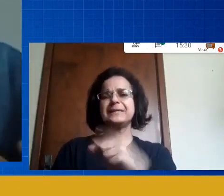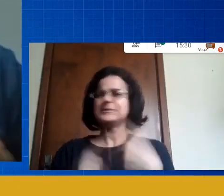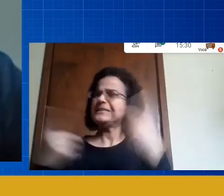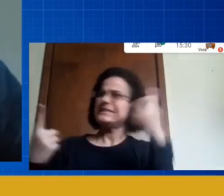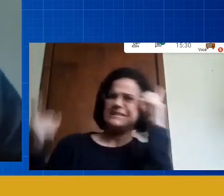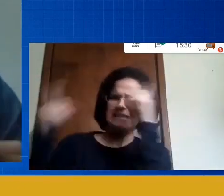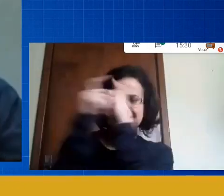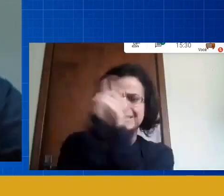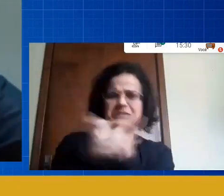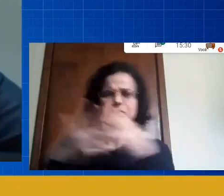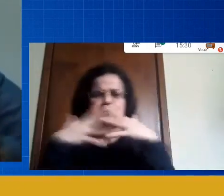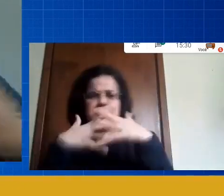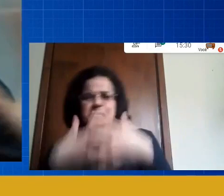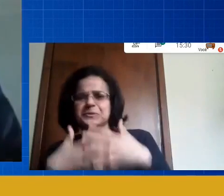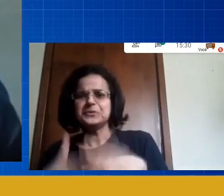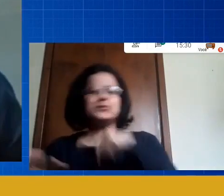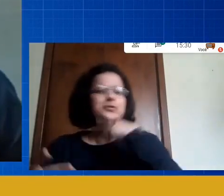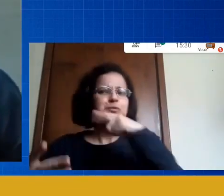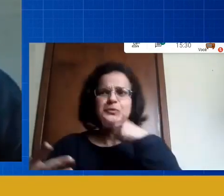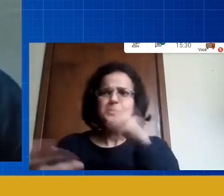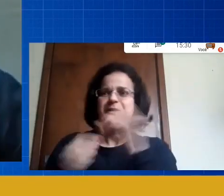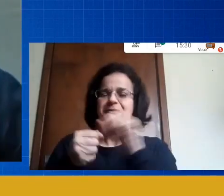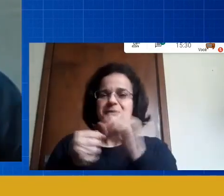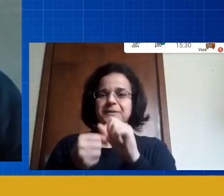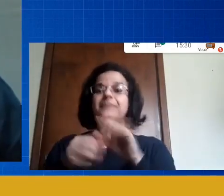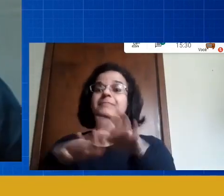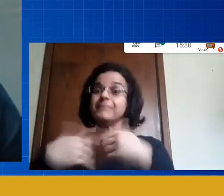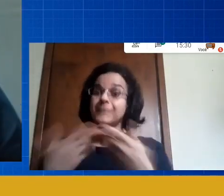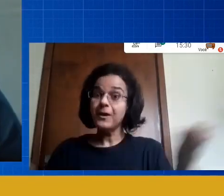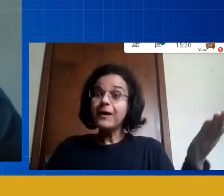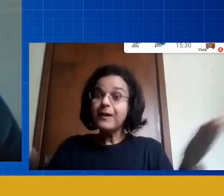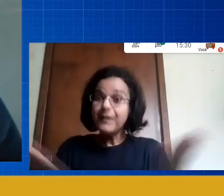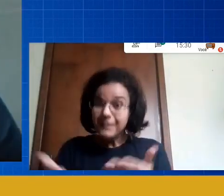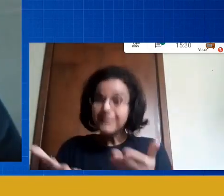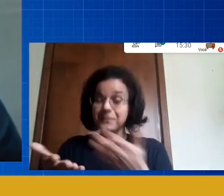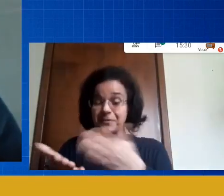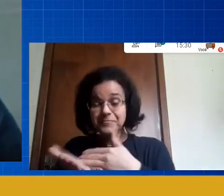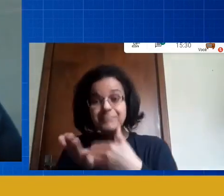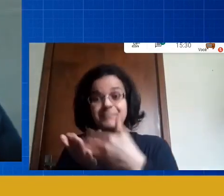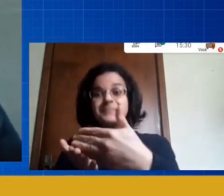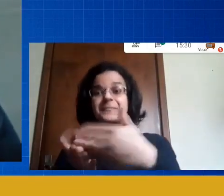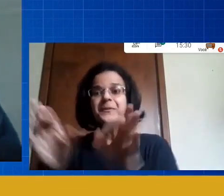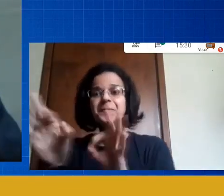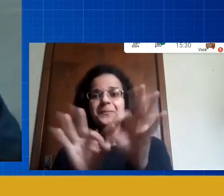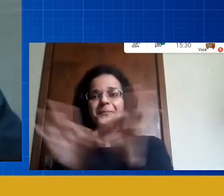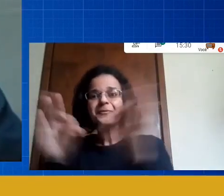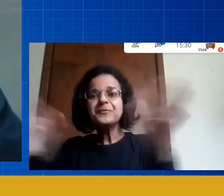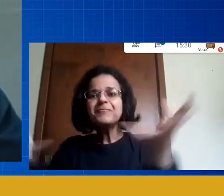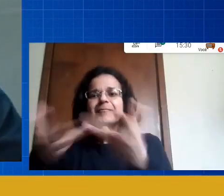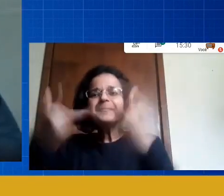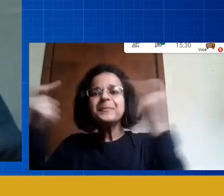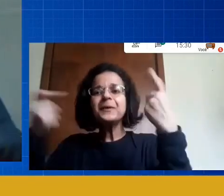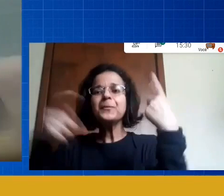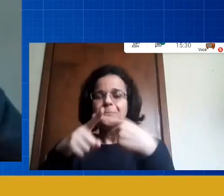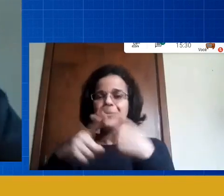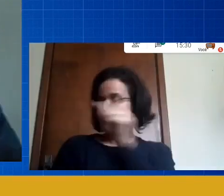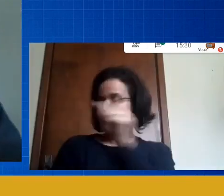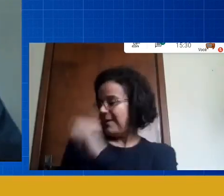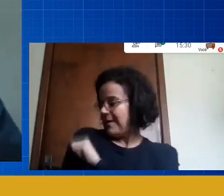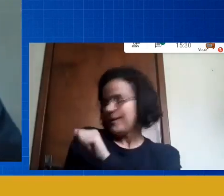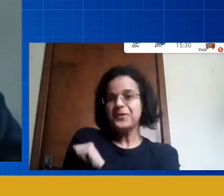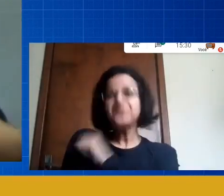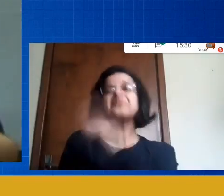olha nós vamos voltar com projetos maravilhosos a partir de agora sabe por quê que o nosso aluno aprendeu o nosso aluno